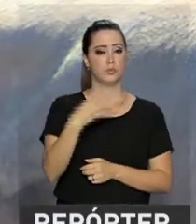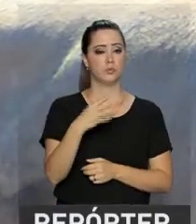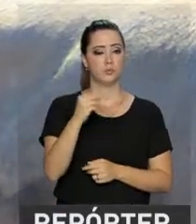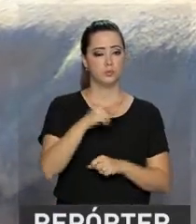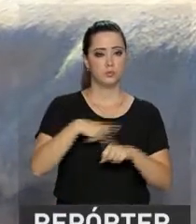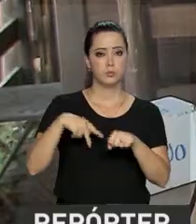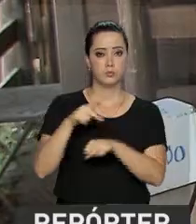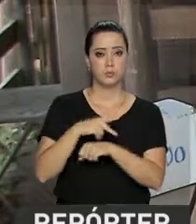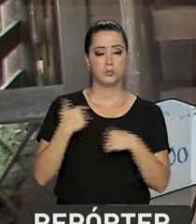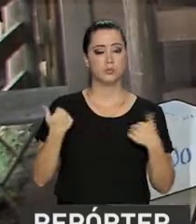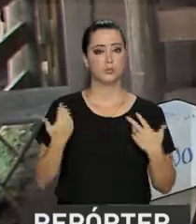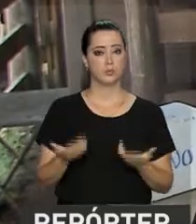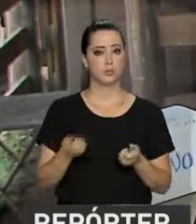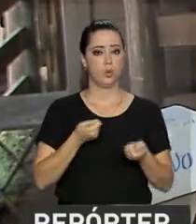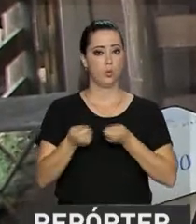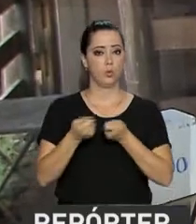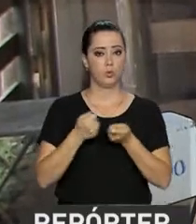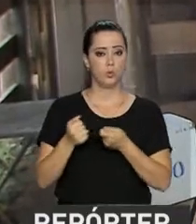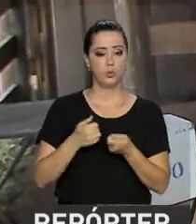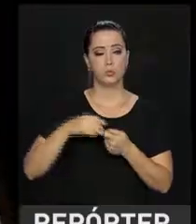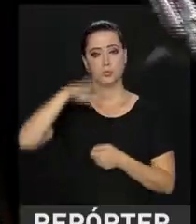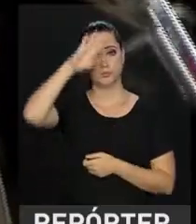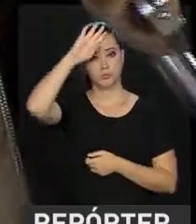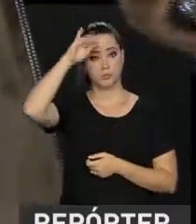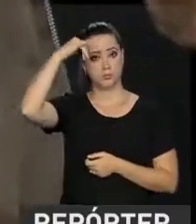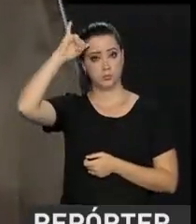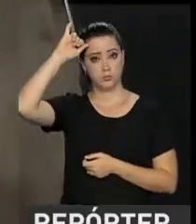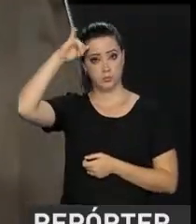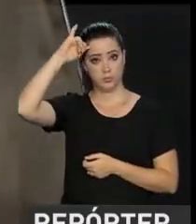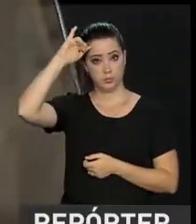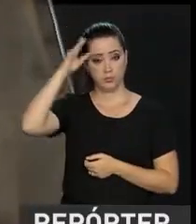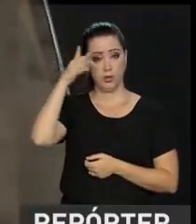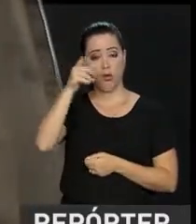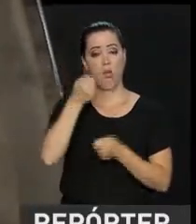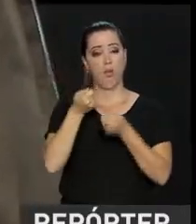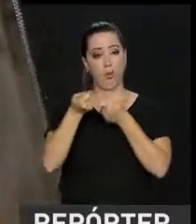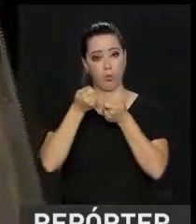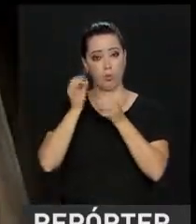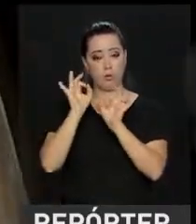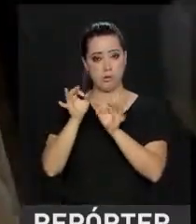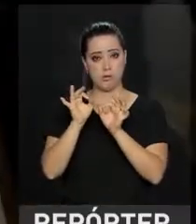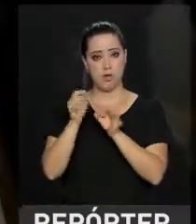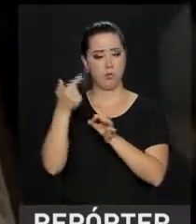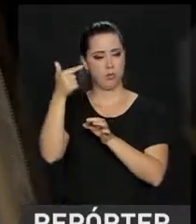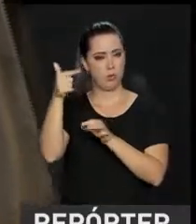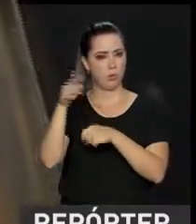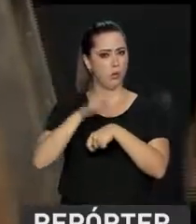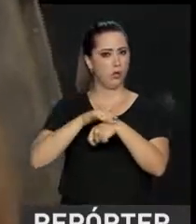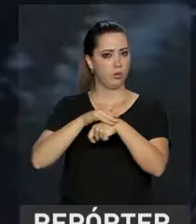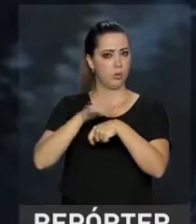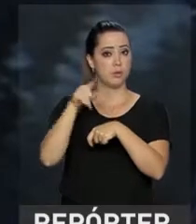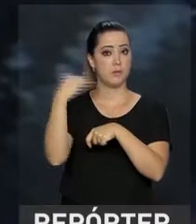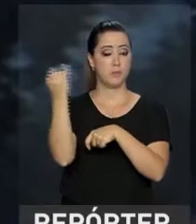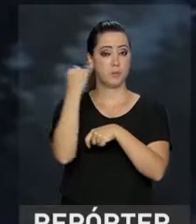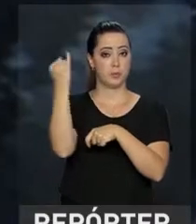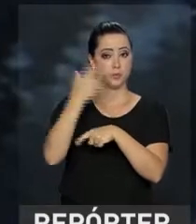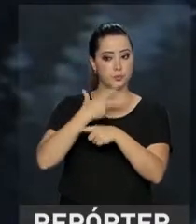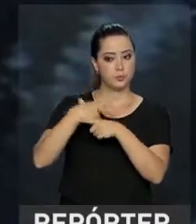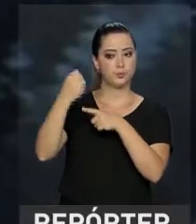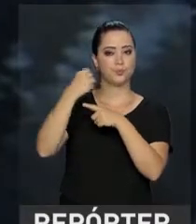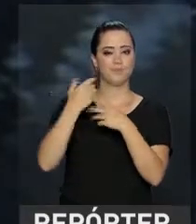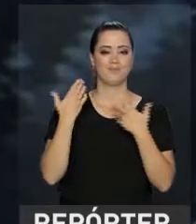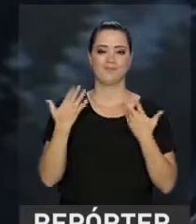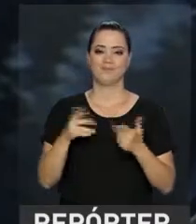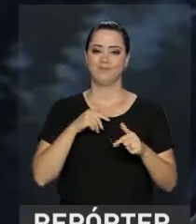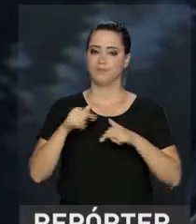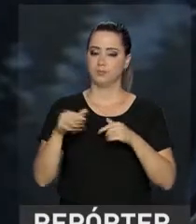países. O controle da febre afitosa é um dos fatores fundamentais para esse sucesso. Para o presidente da Embrapa, o